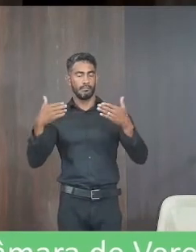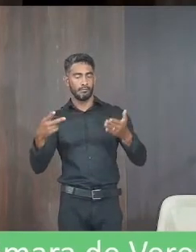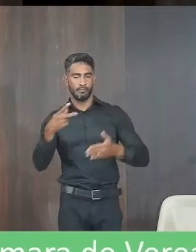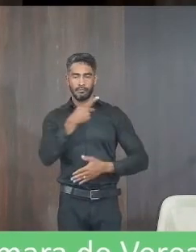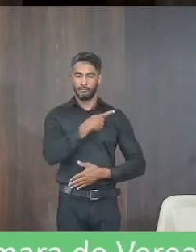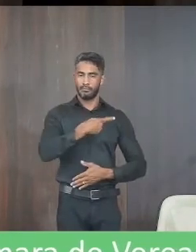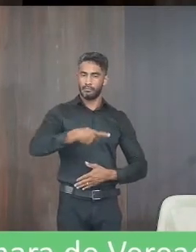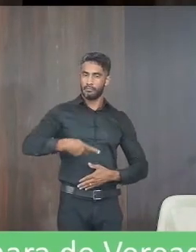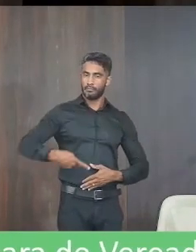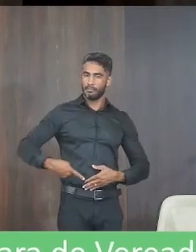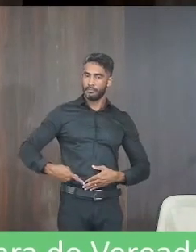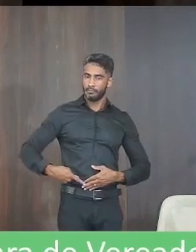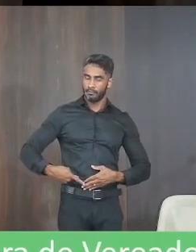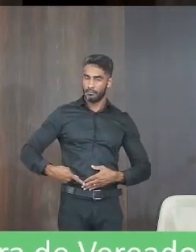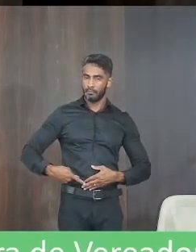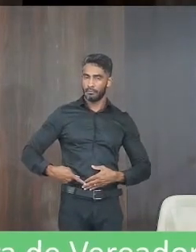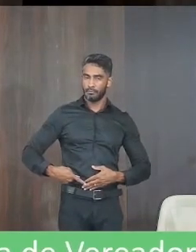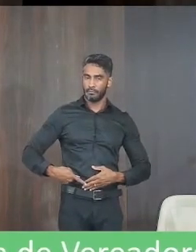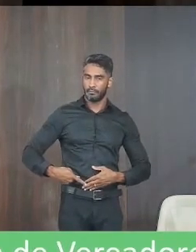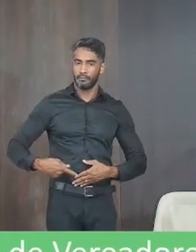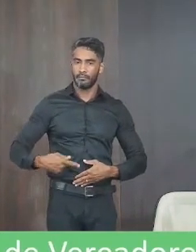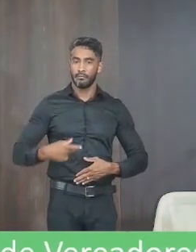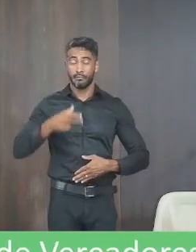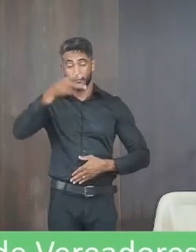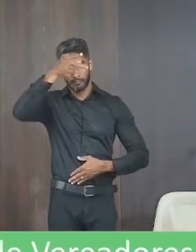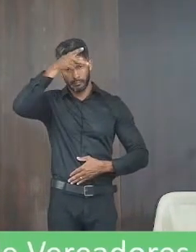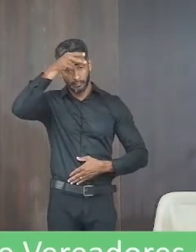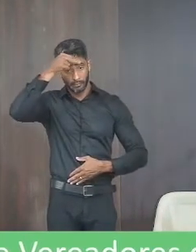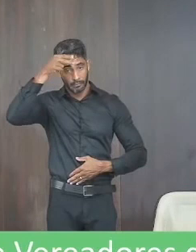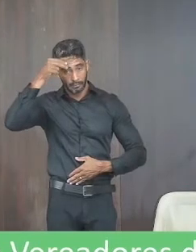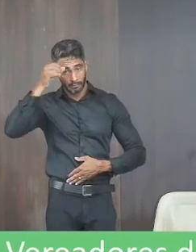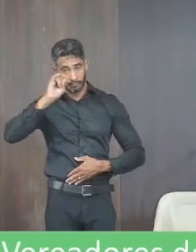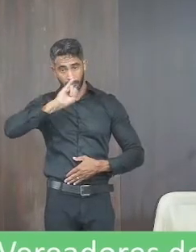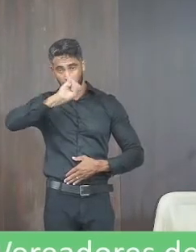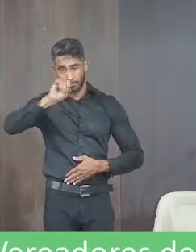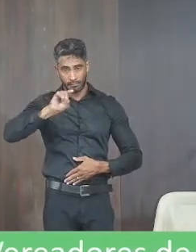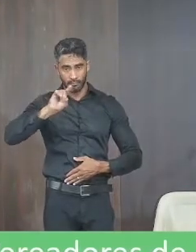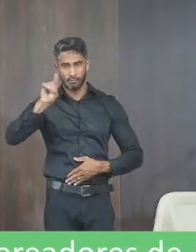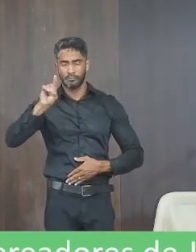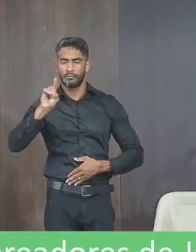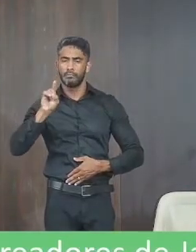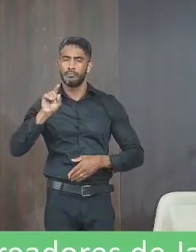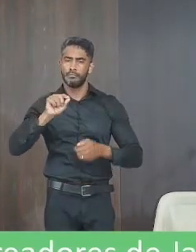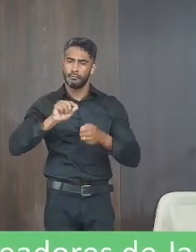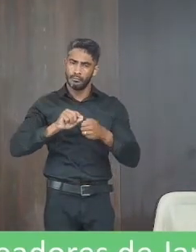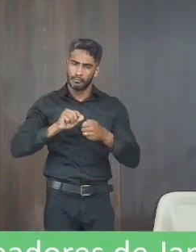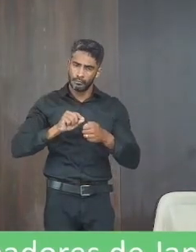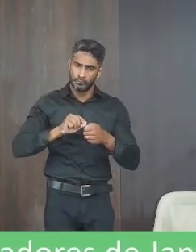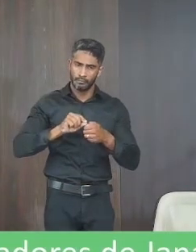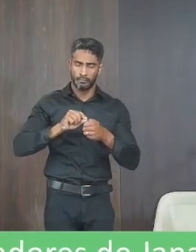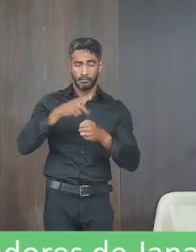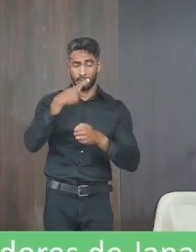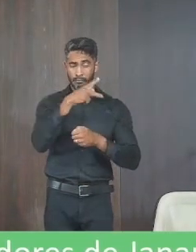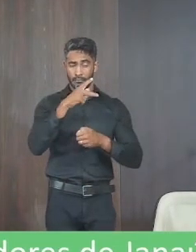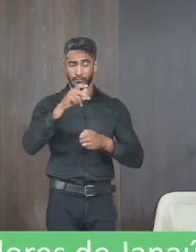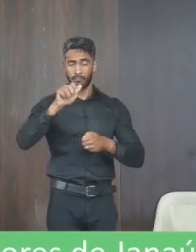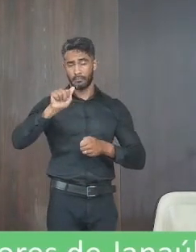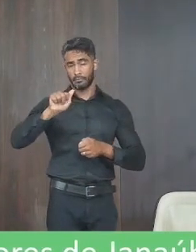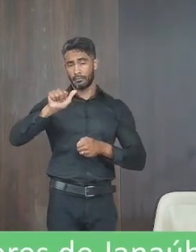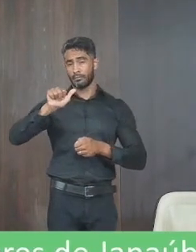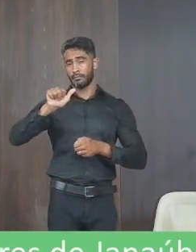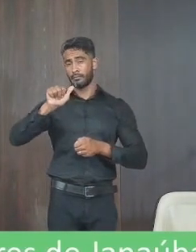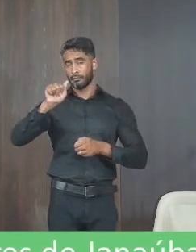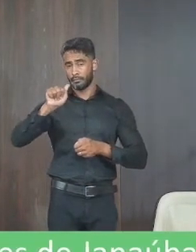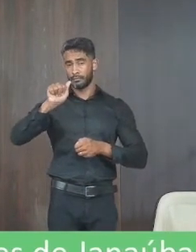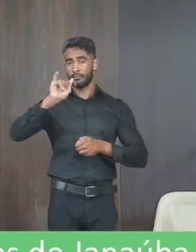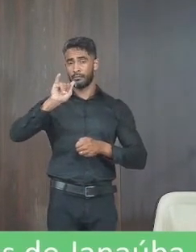presidente requeiro ao senhor prefeito municipal José Aparecido Mendes Santos que solicite do senhor Ailson Aparecido Rocha secretário de